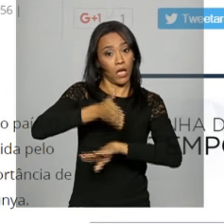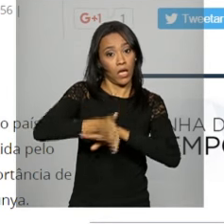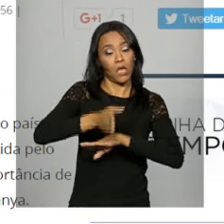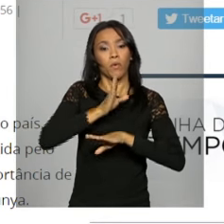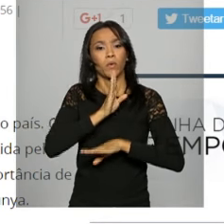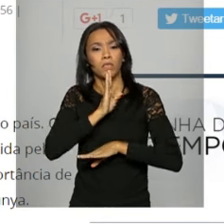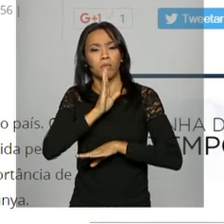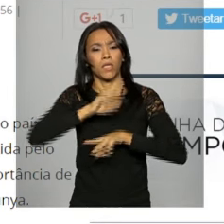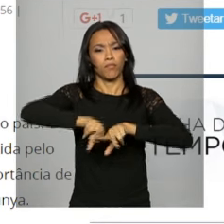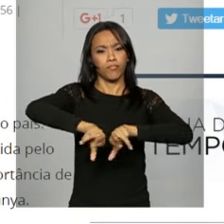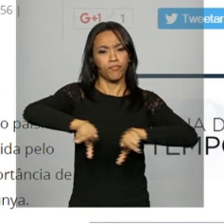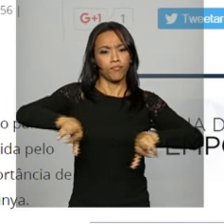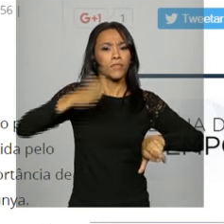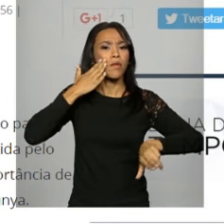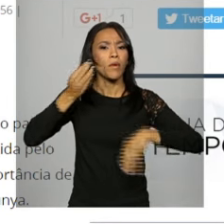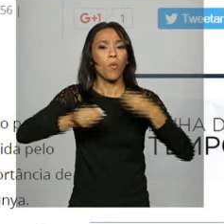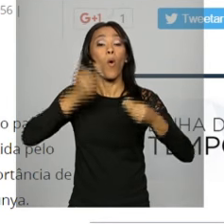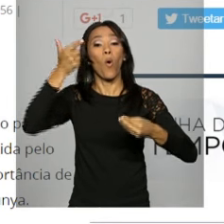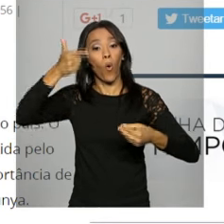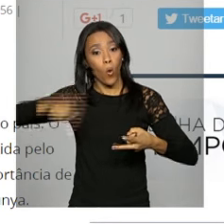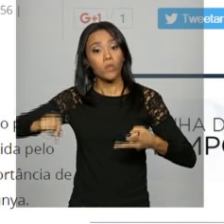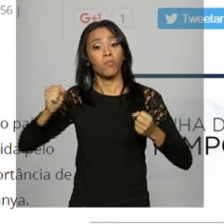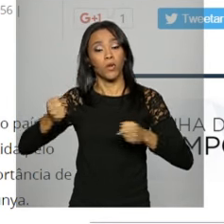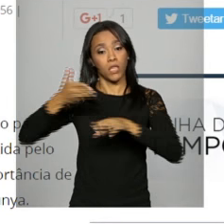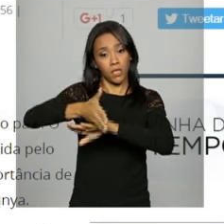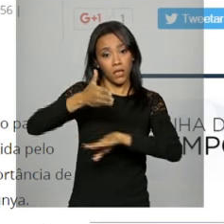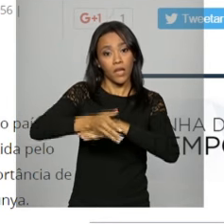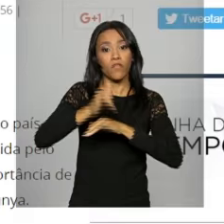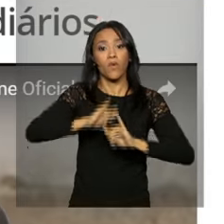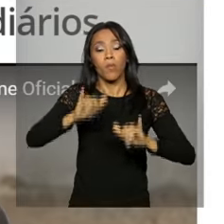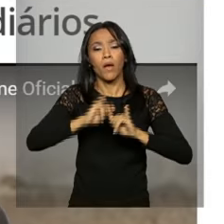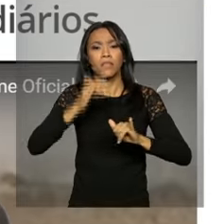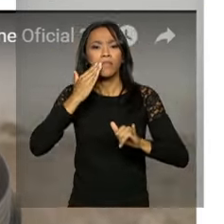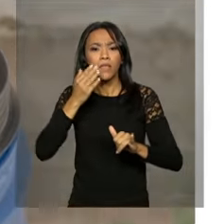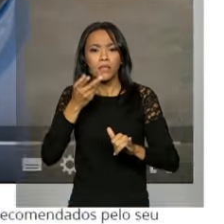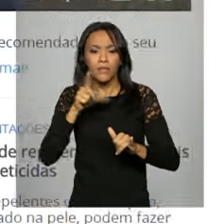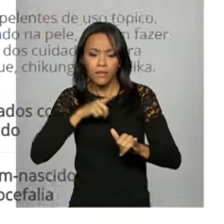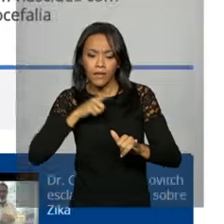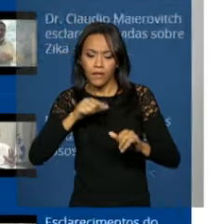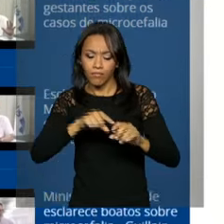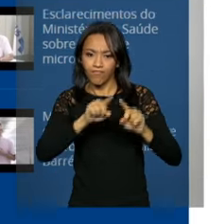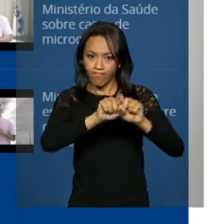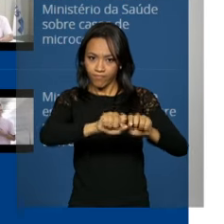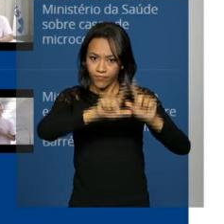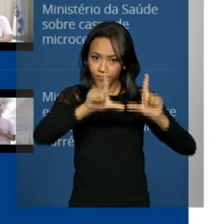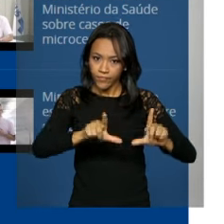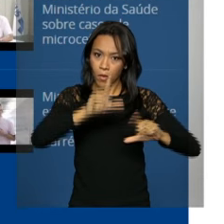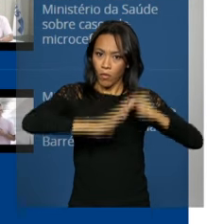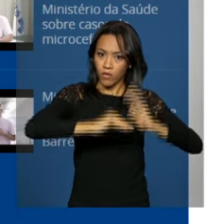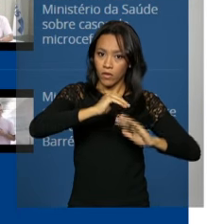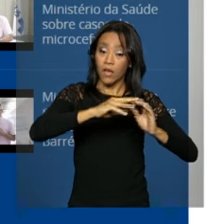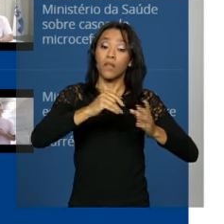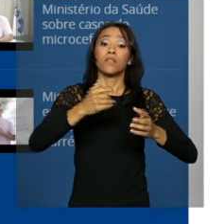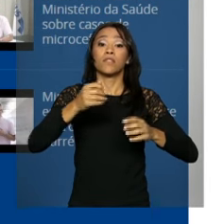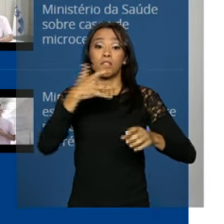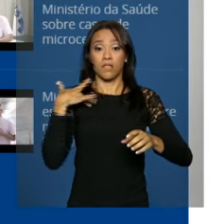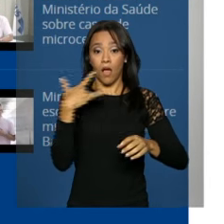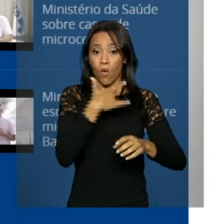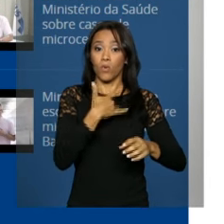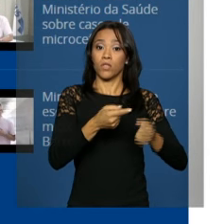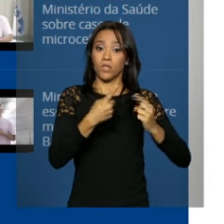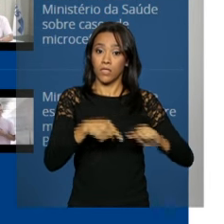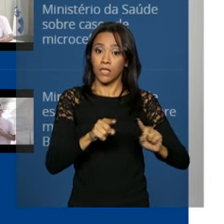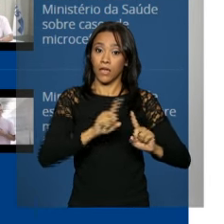cidadãos também podem acessar o site Combate a Aedes, que tem um espaço próprio para grávidas, profissionais de saúde e gestores